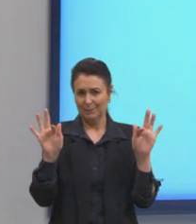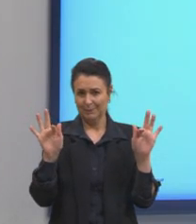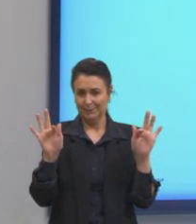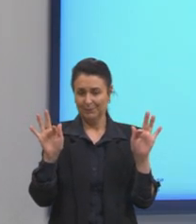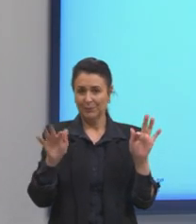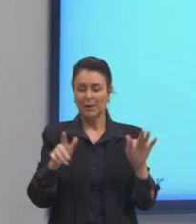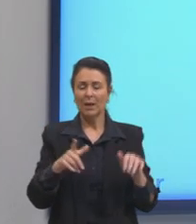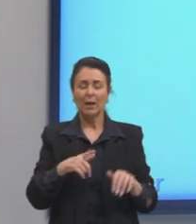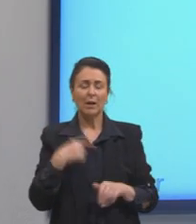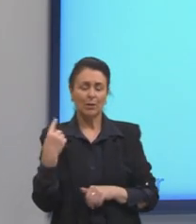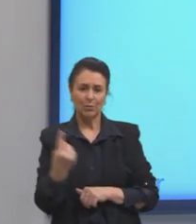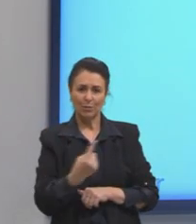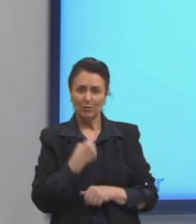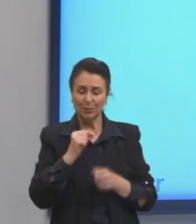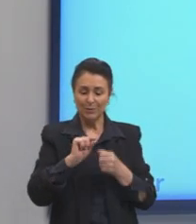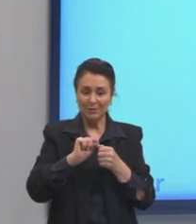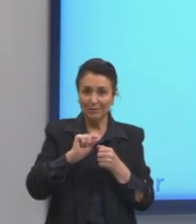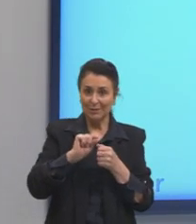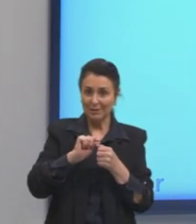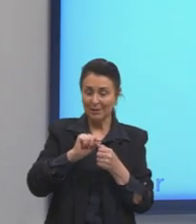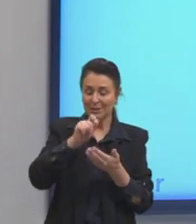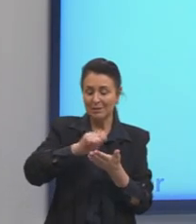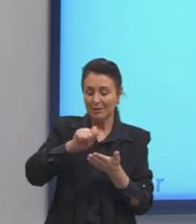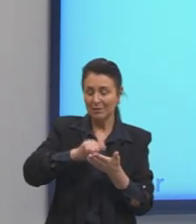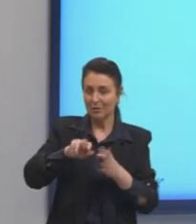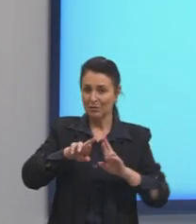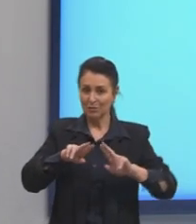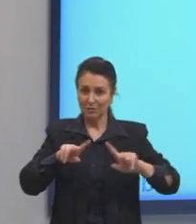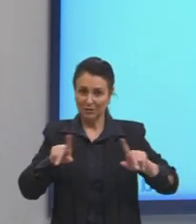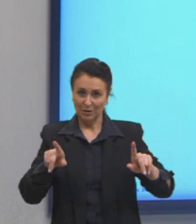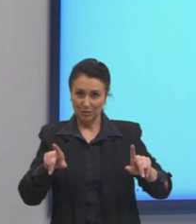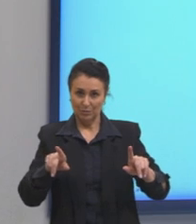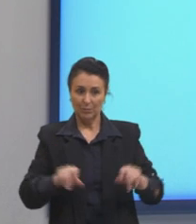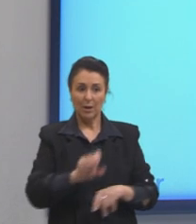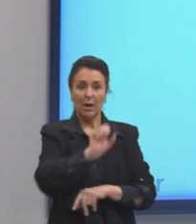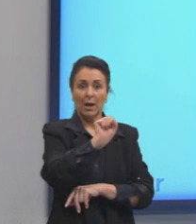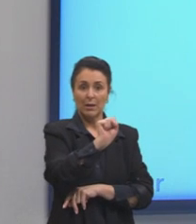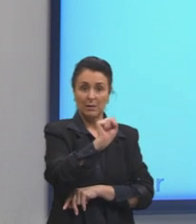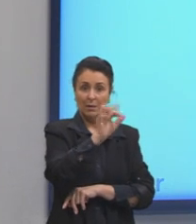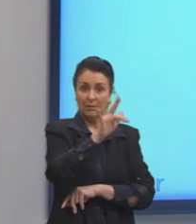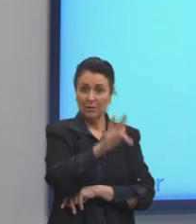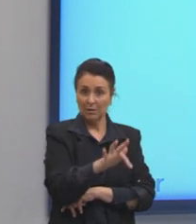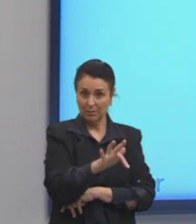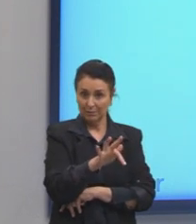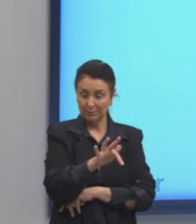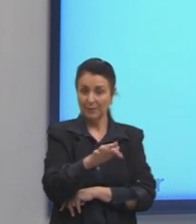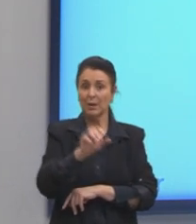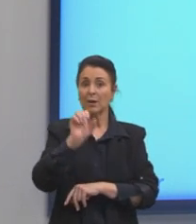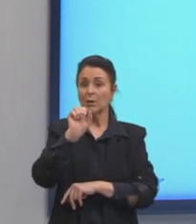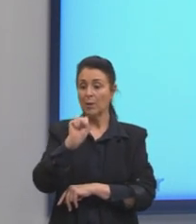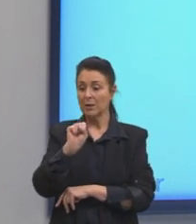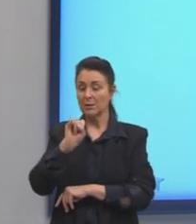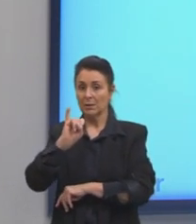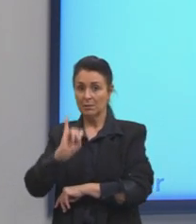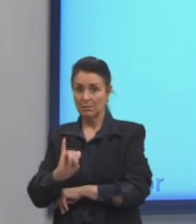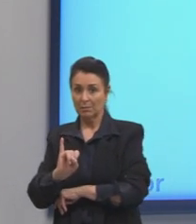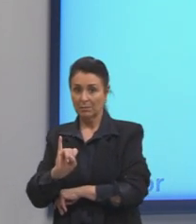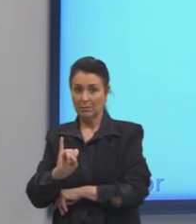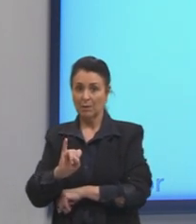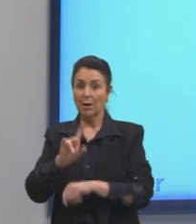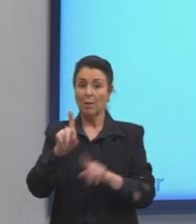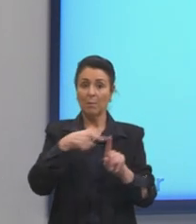A gente vai, então, reescrever de outra forma. S final igual a S inicial mais V